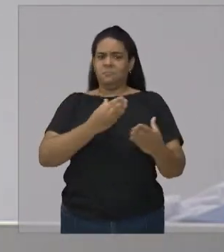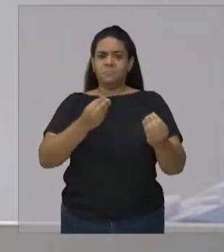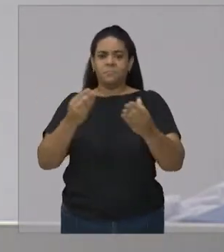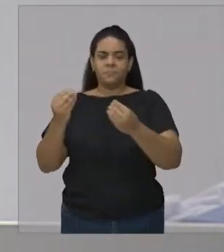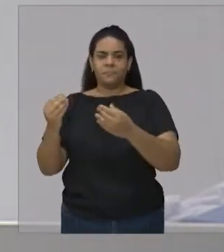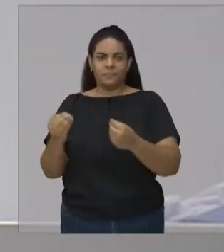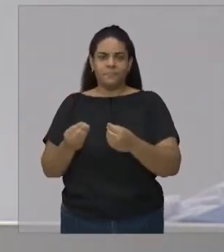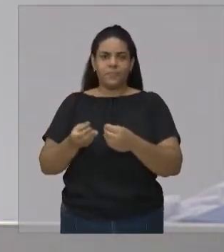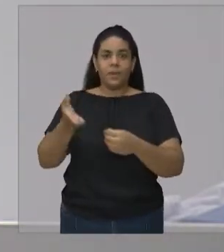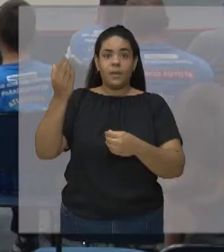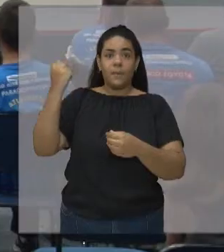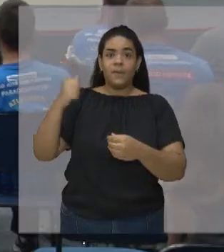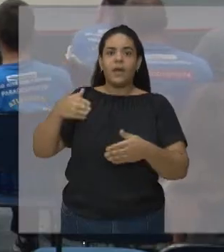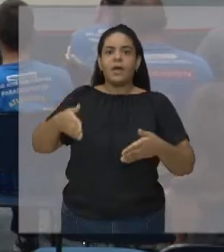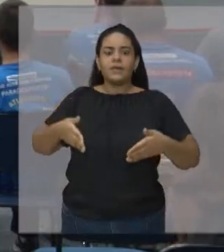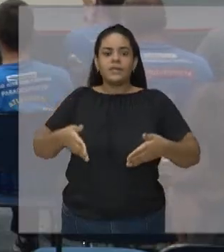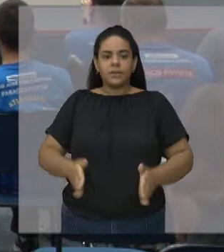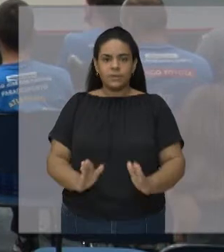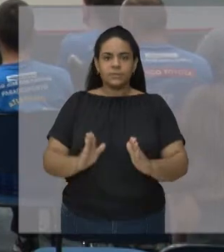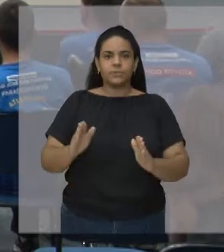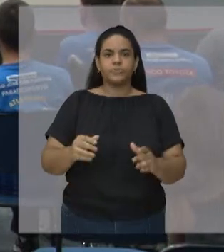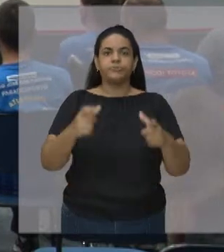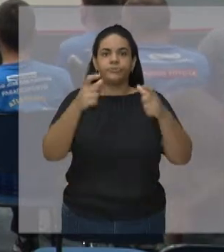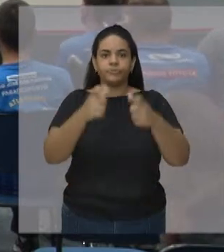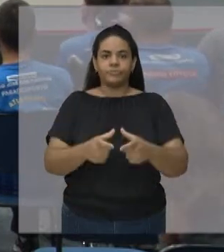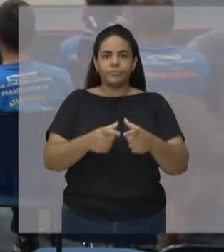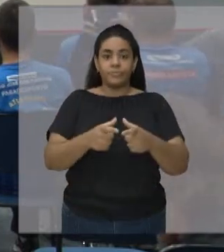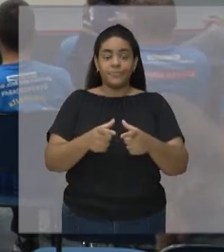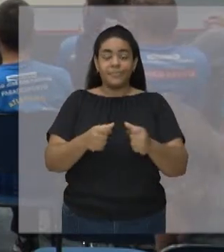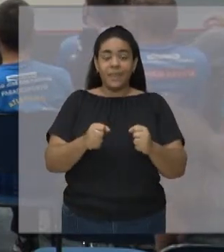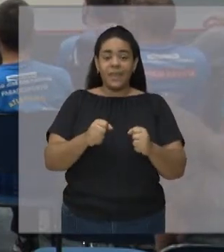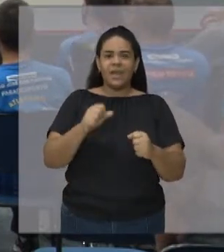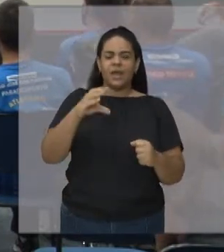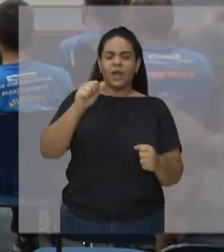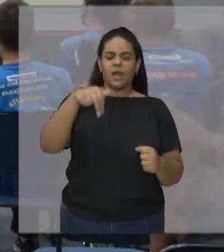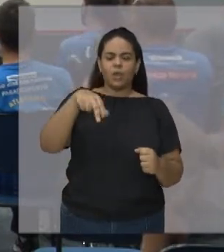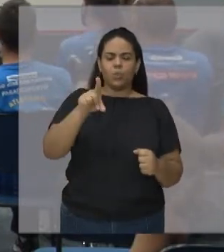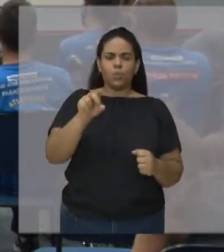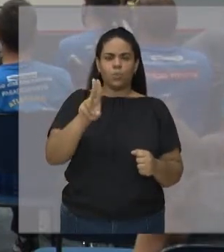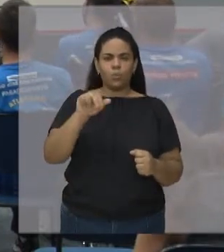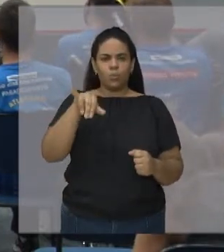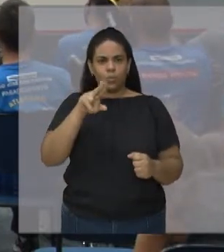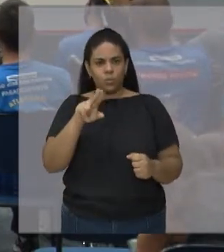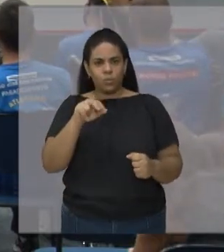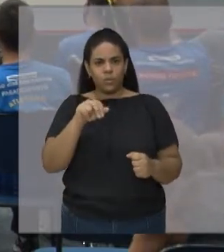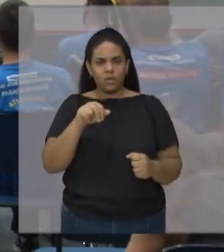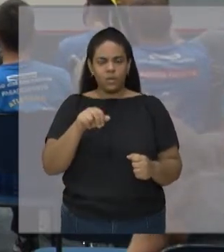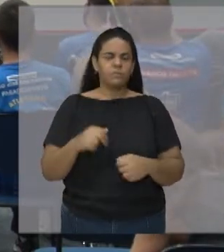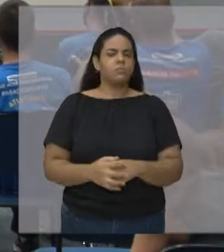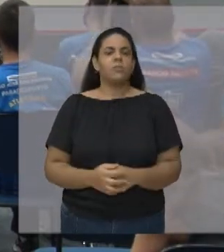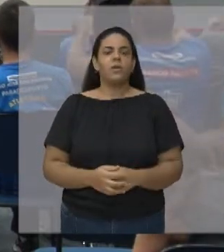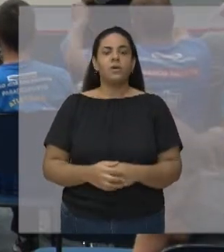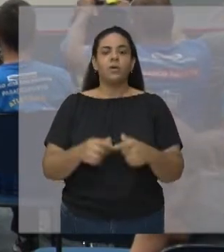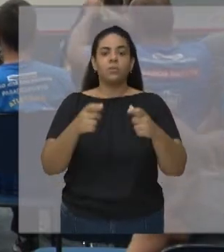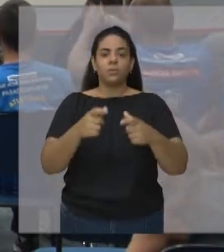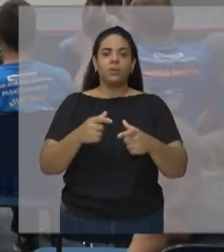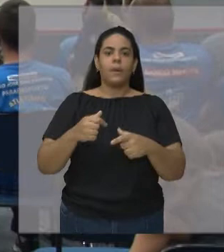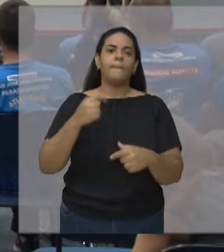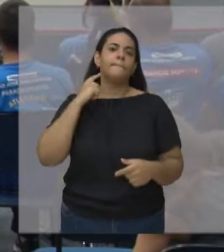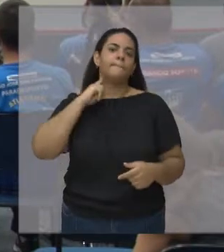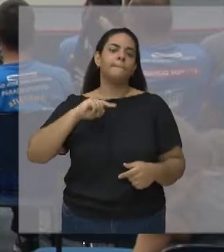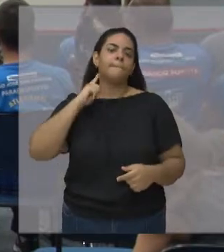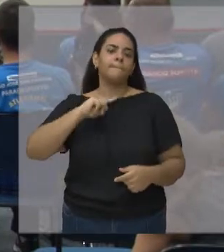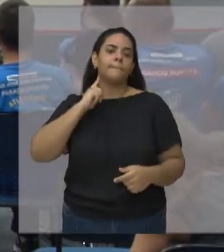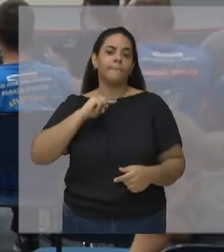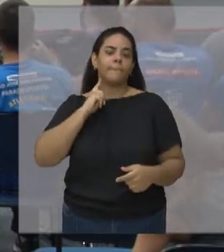de Camanducá Em Minas Gerais Nascido com má formação De seus membros superiores e inferiores Com 14 medalhas de ouro No